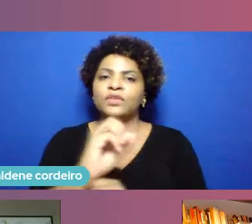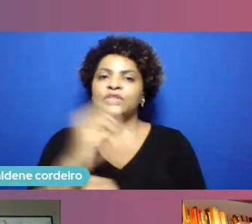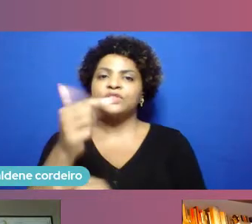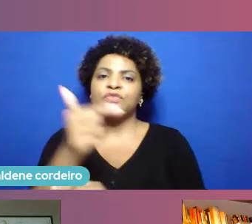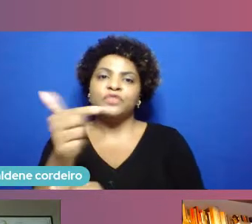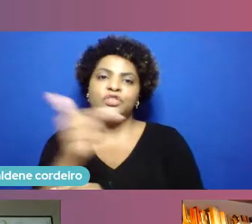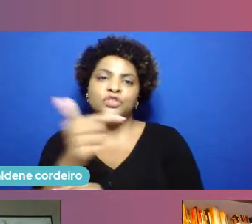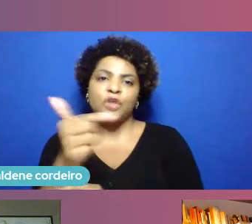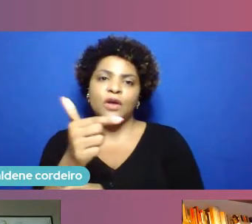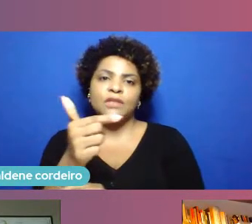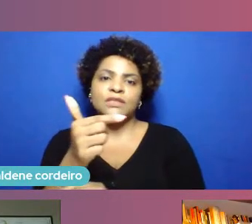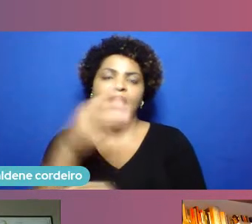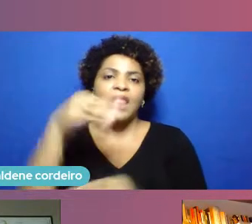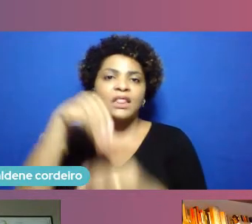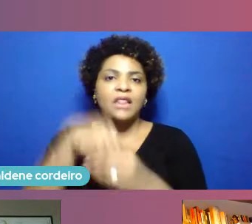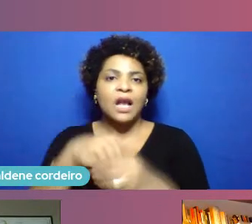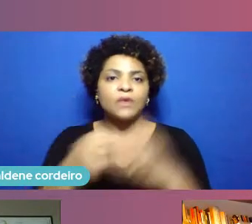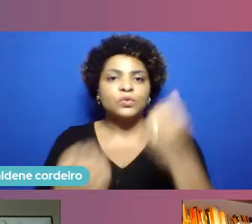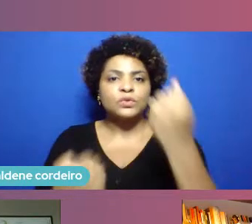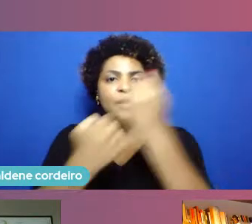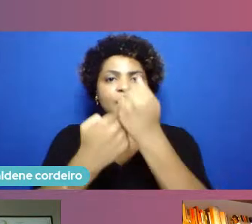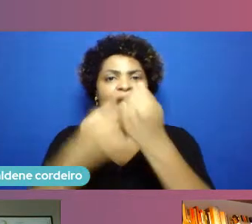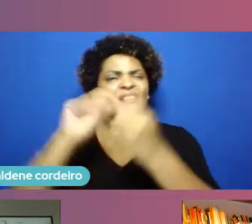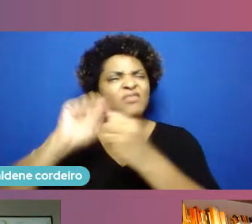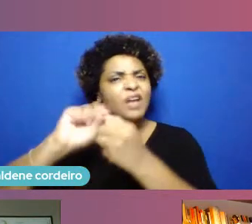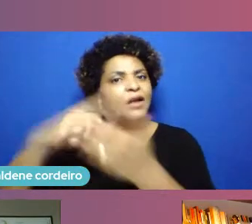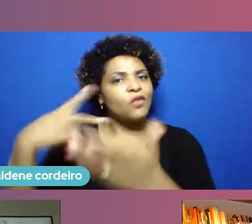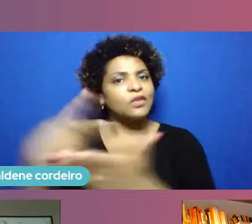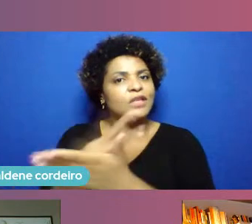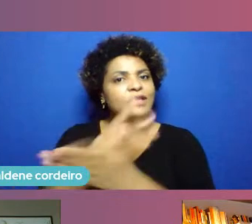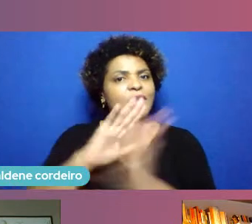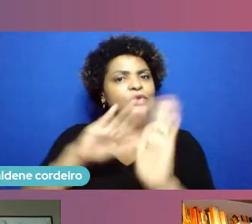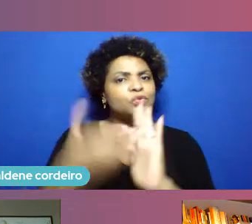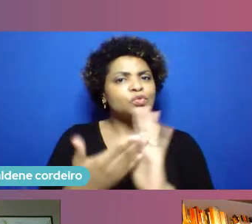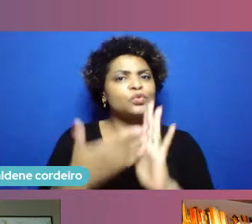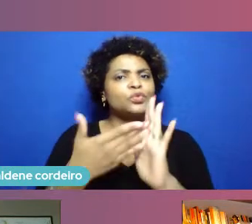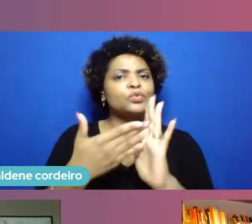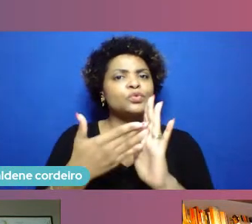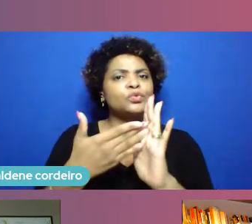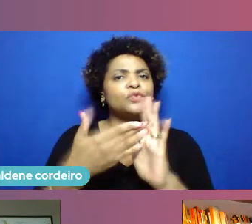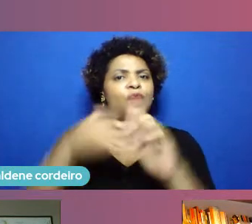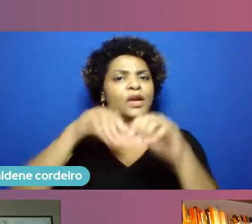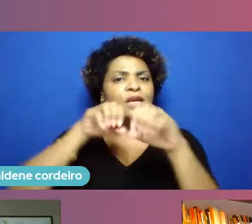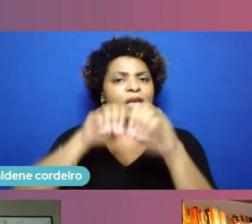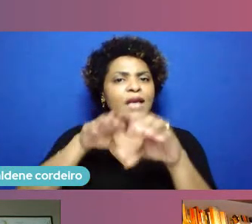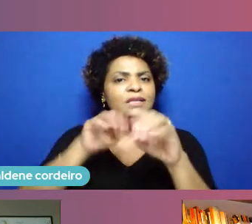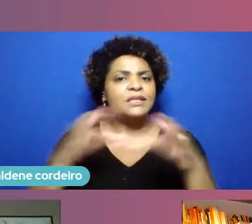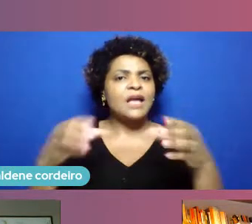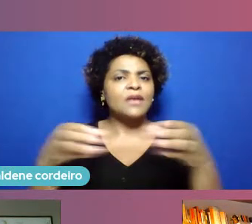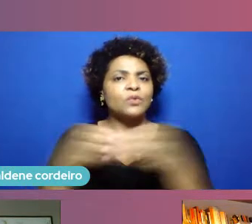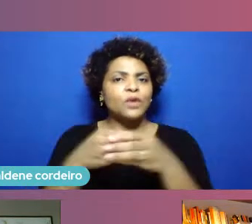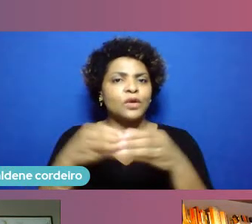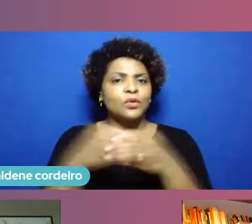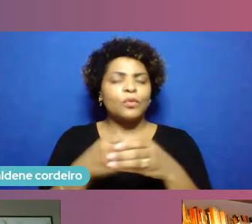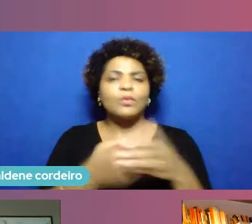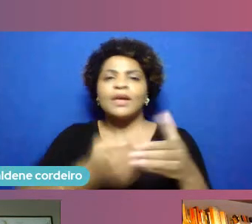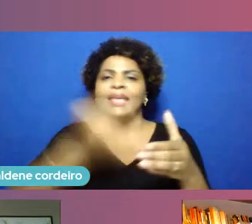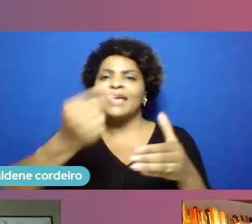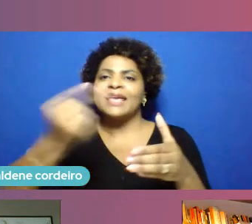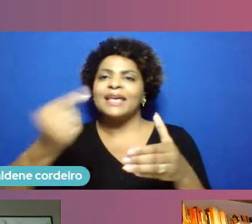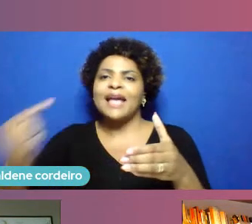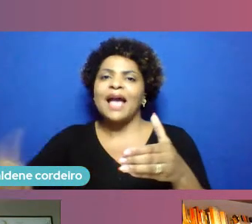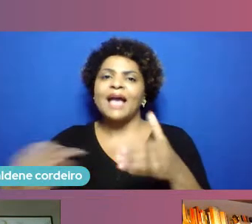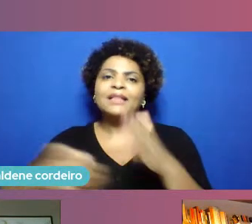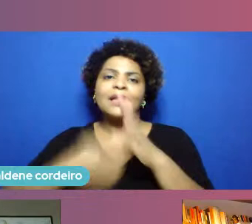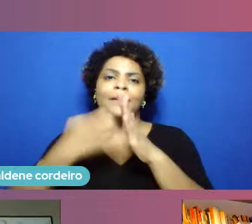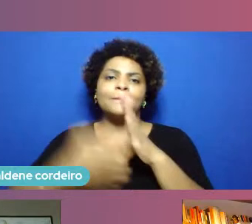acontecer ali dentro do que foi trabalhado conjuntamente e cada instituição com as suas devidas missões também chegar ali e